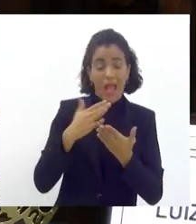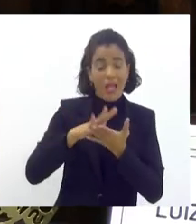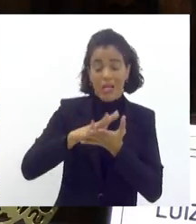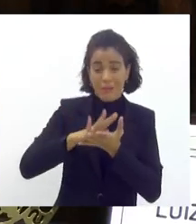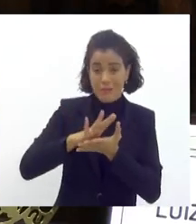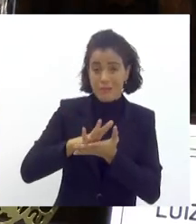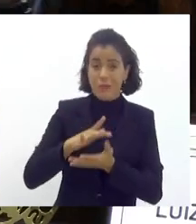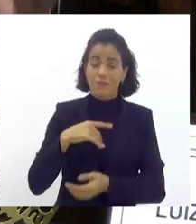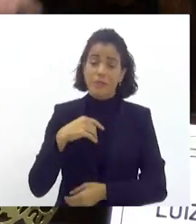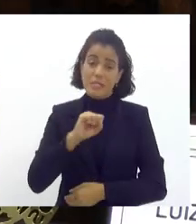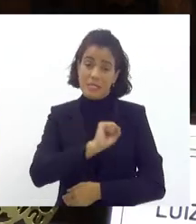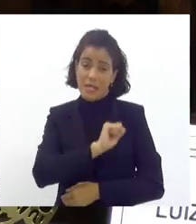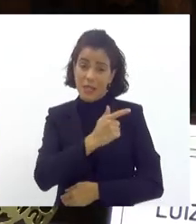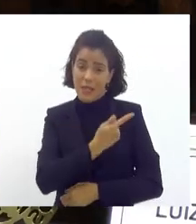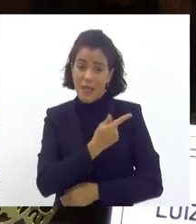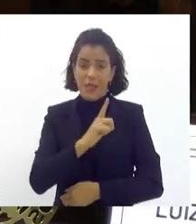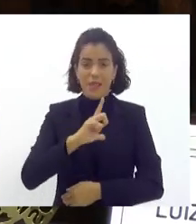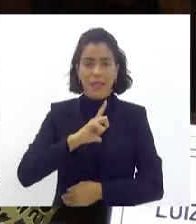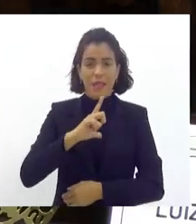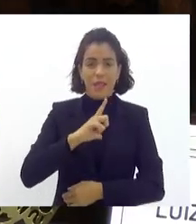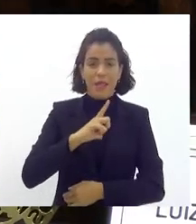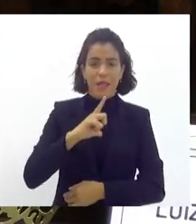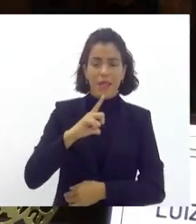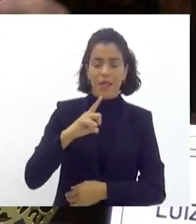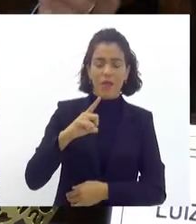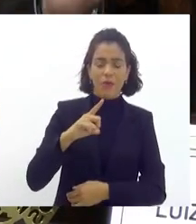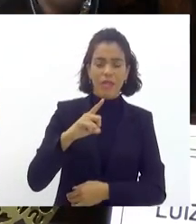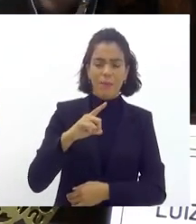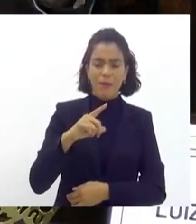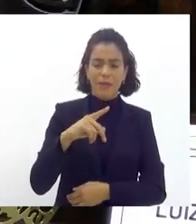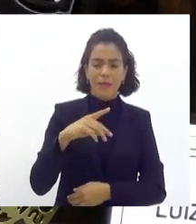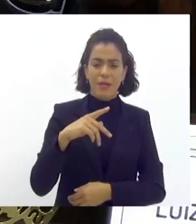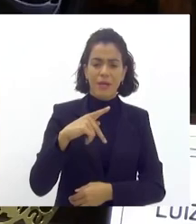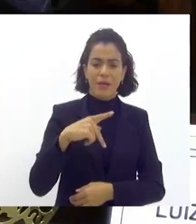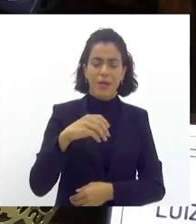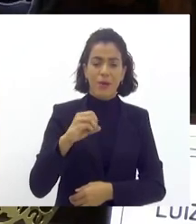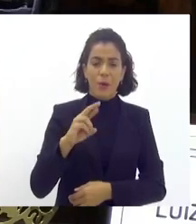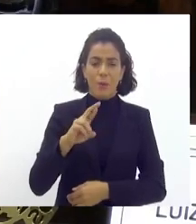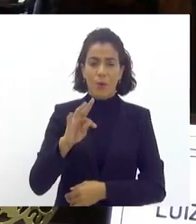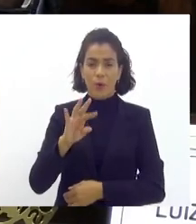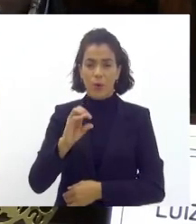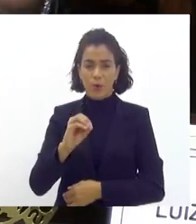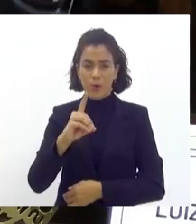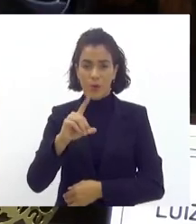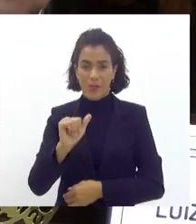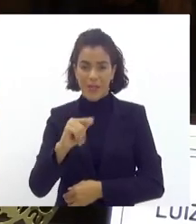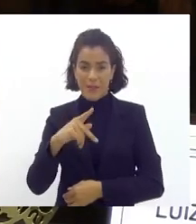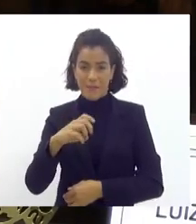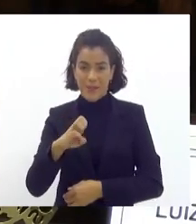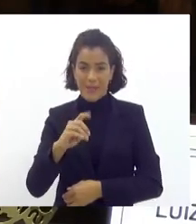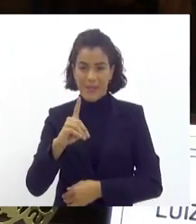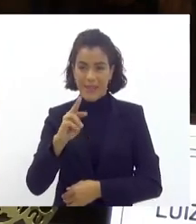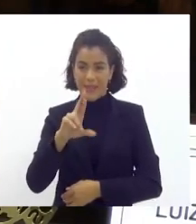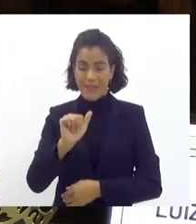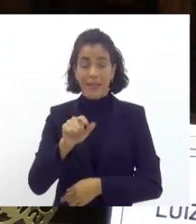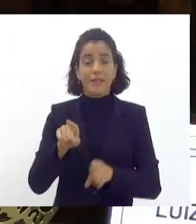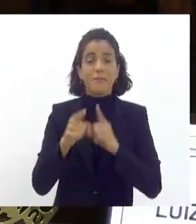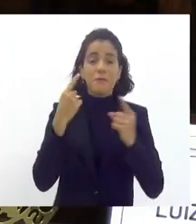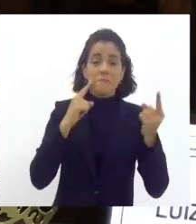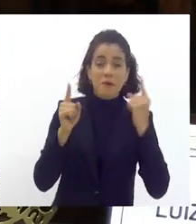o Porro da Pedra nós temos lá do outro lado daqui a pouco está chegando para cá a Maricá